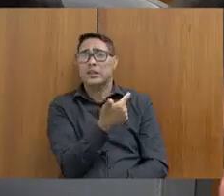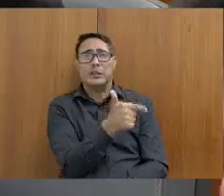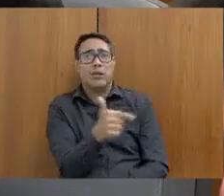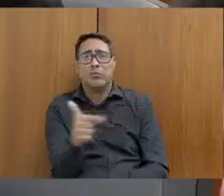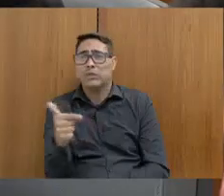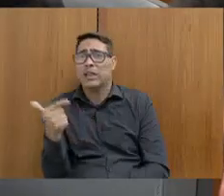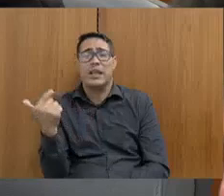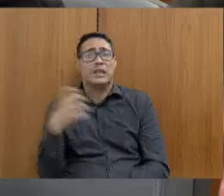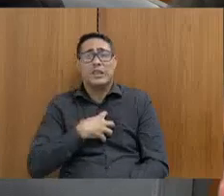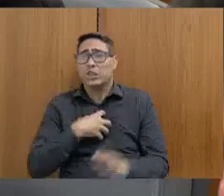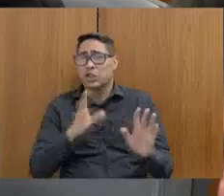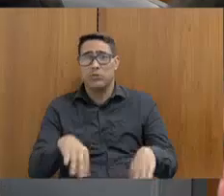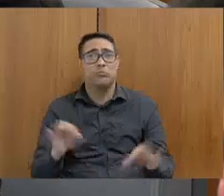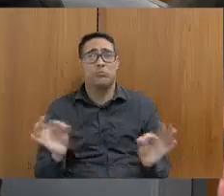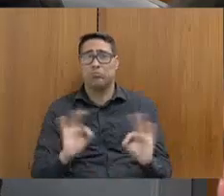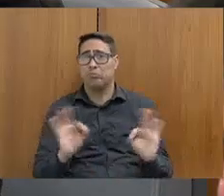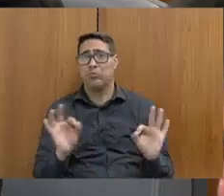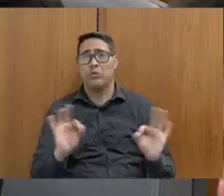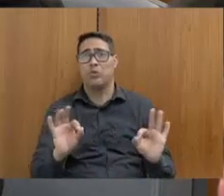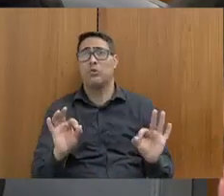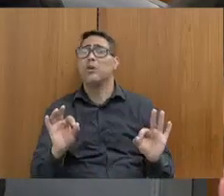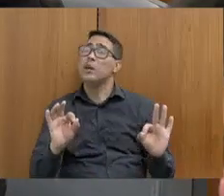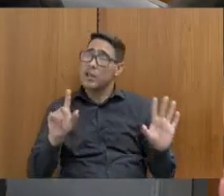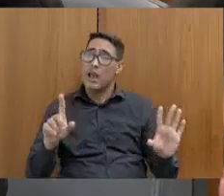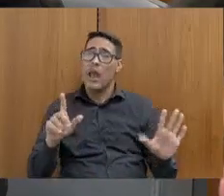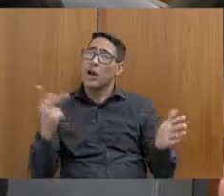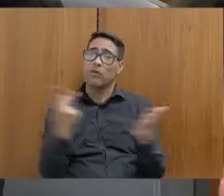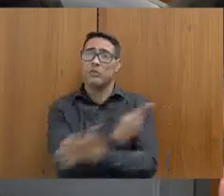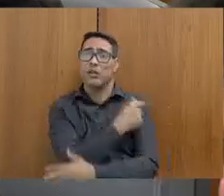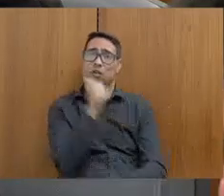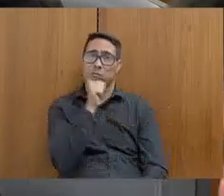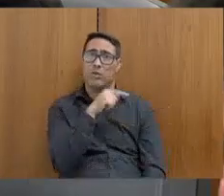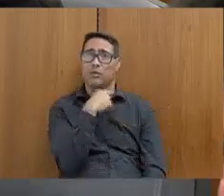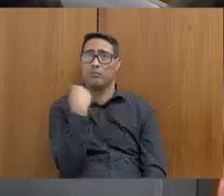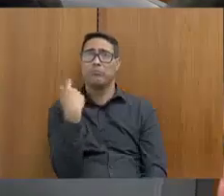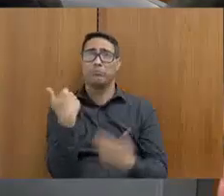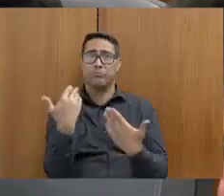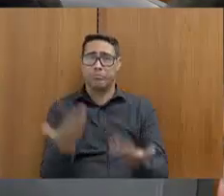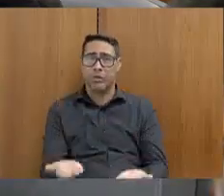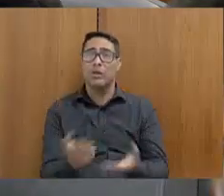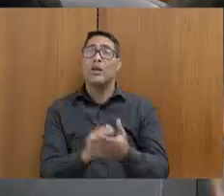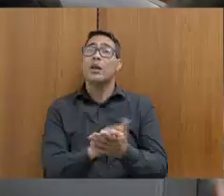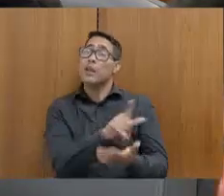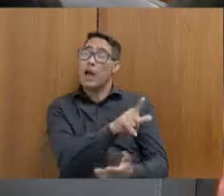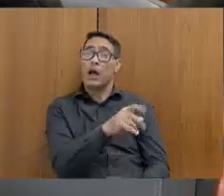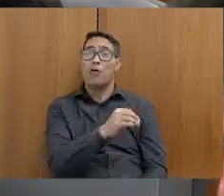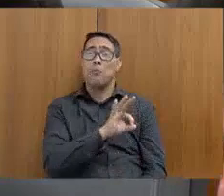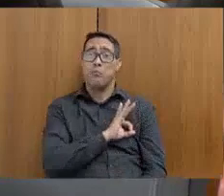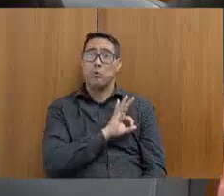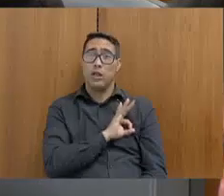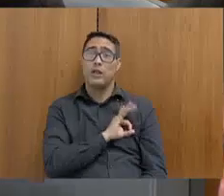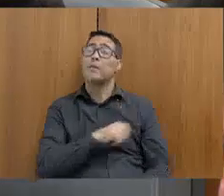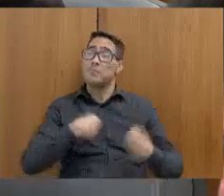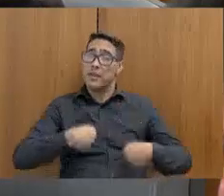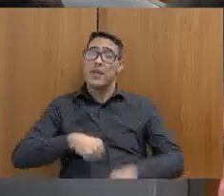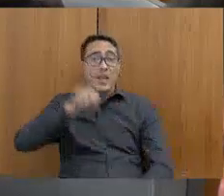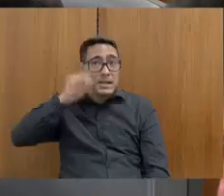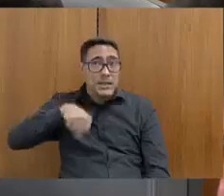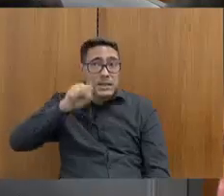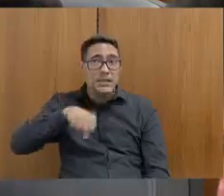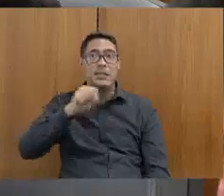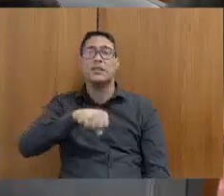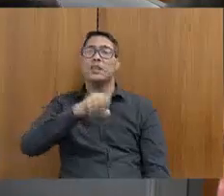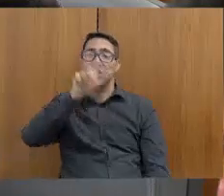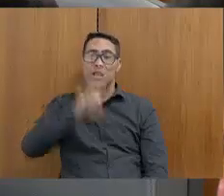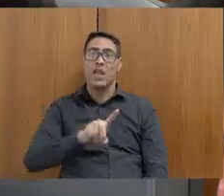o menor sentido e proporciona a morte dessas mulheres. E, obviamente, que a polícia tem o dever de prender essas pessoas e nós não temos